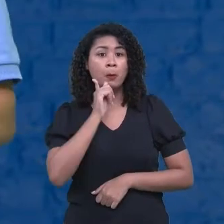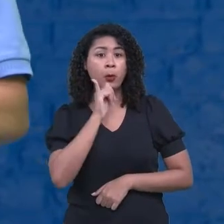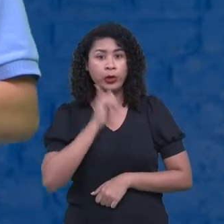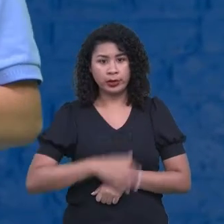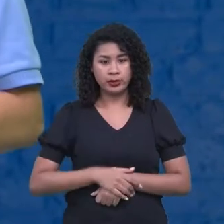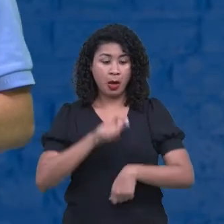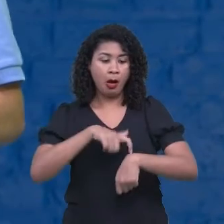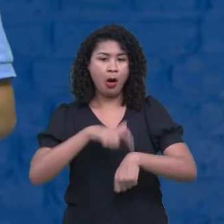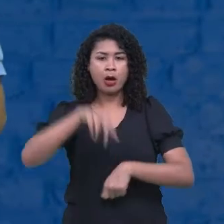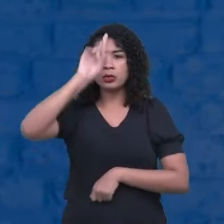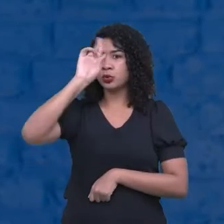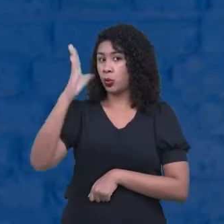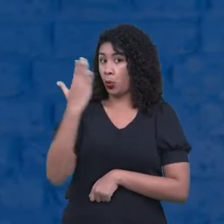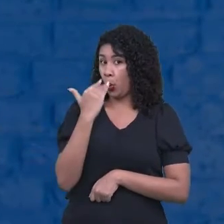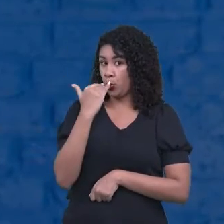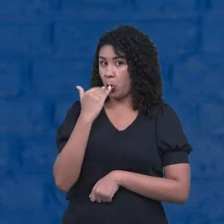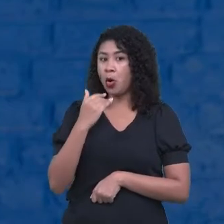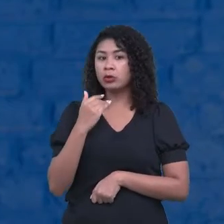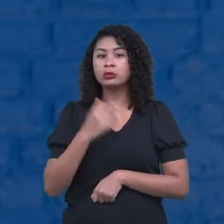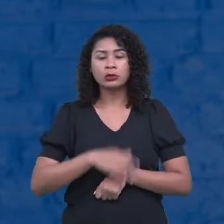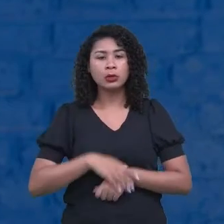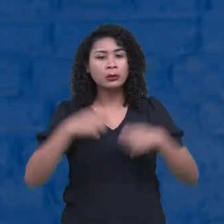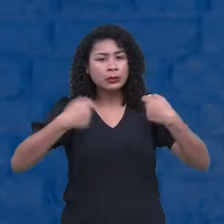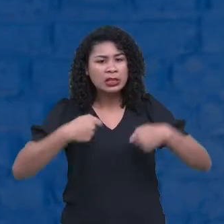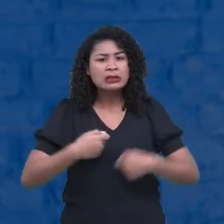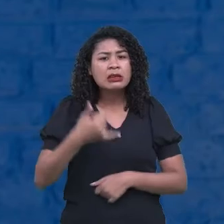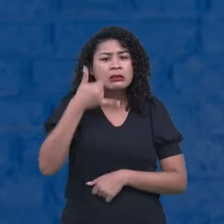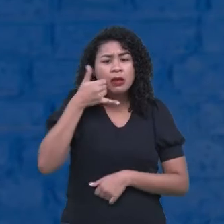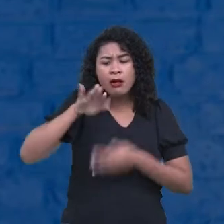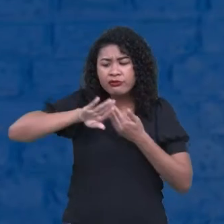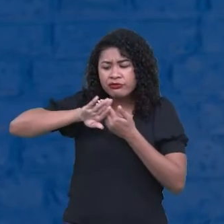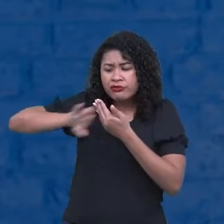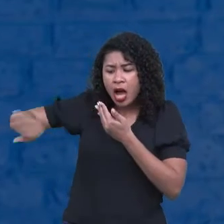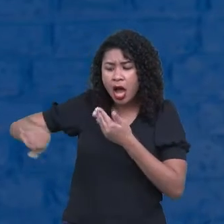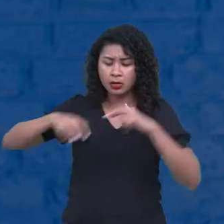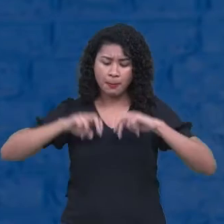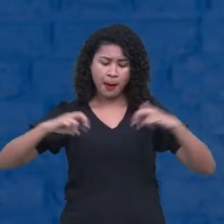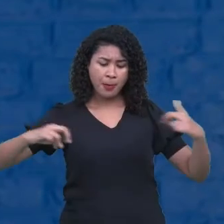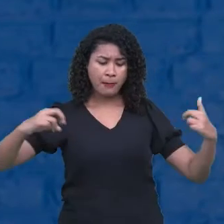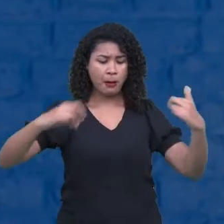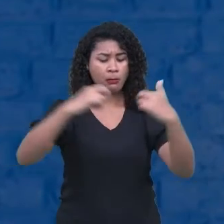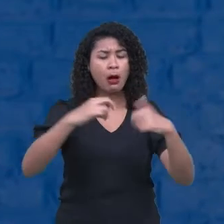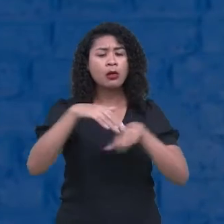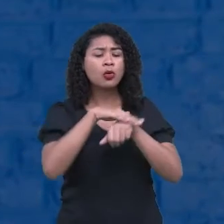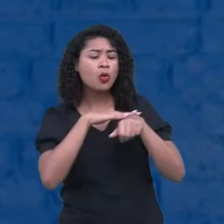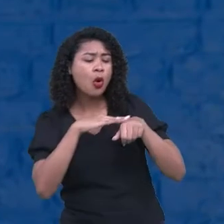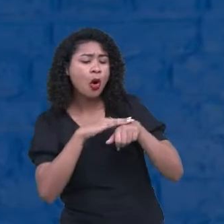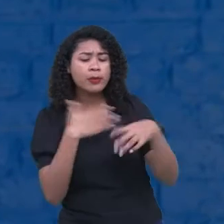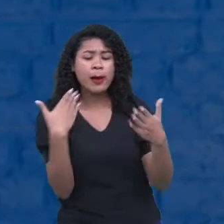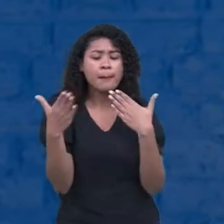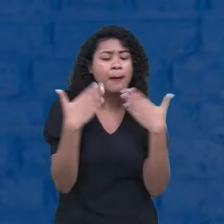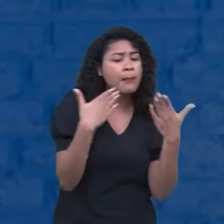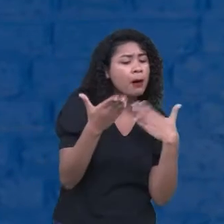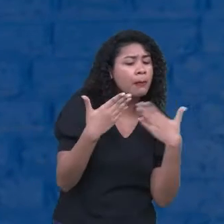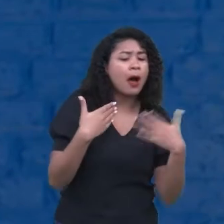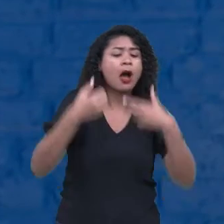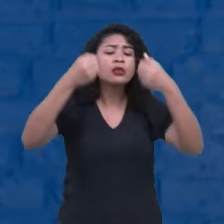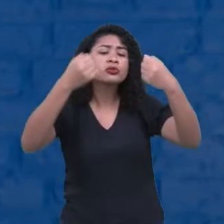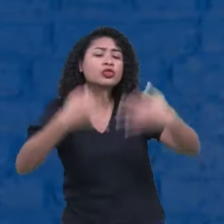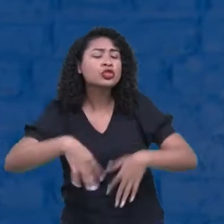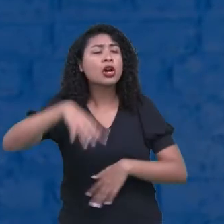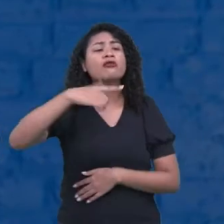fazer a família conversar, ter esse momento dessa conversa. Compartilhar os seus anseios.